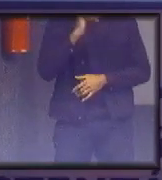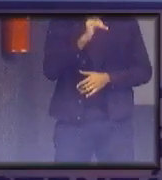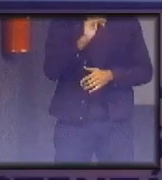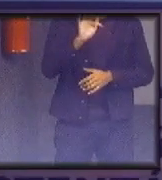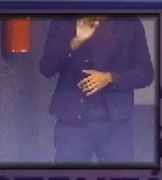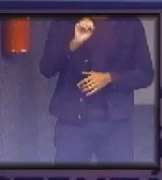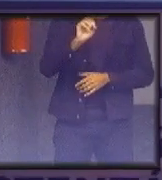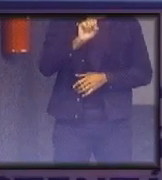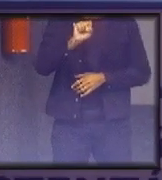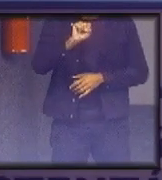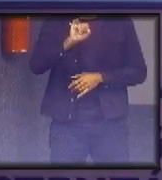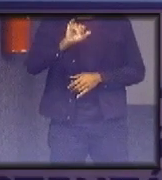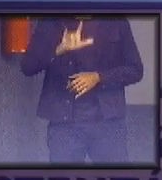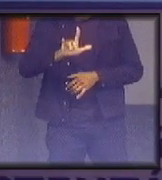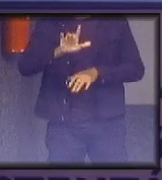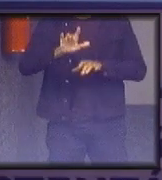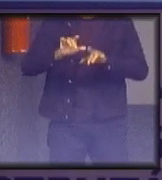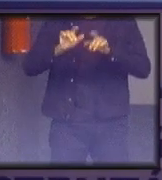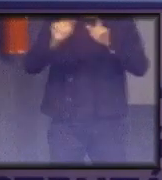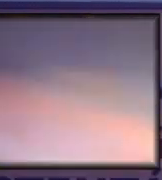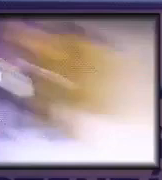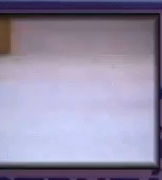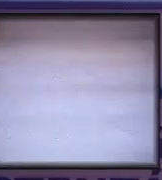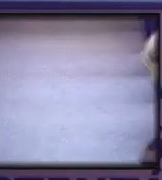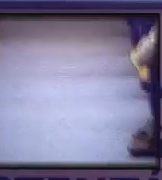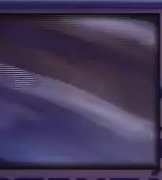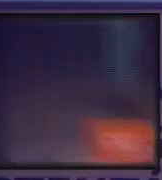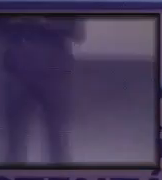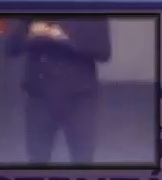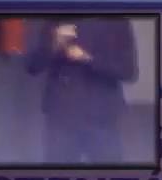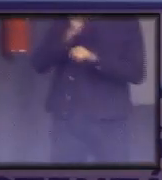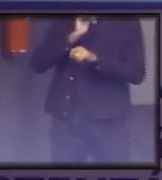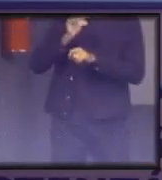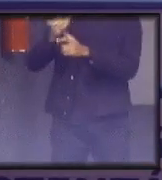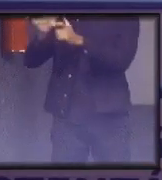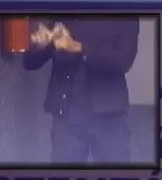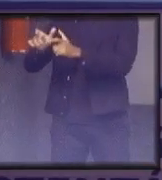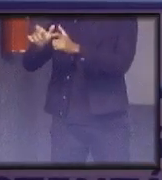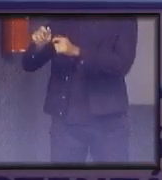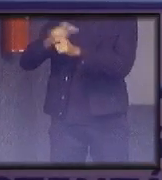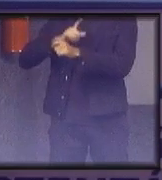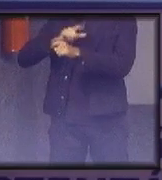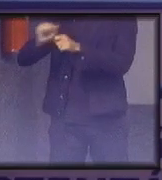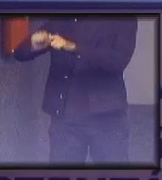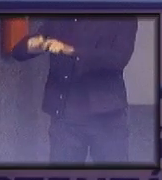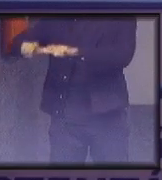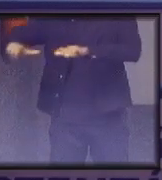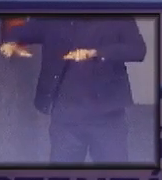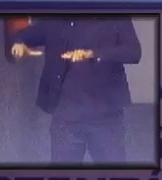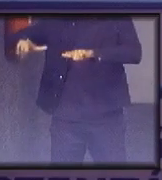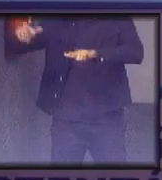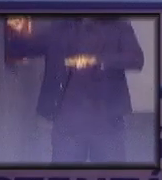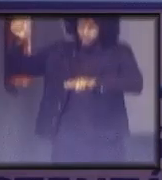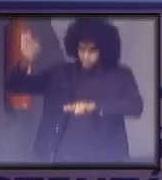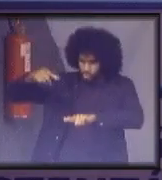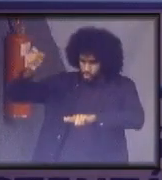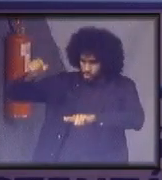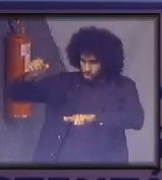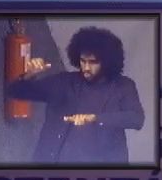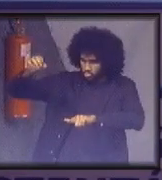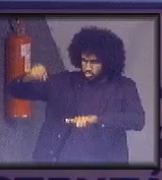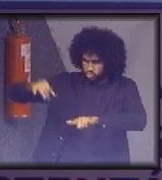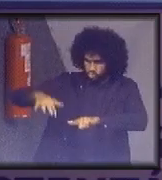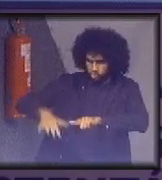ação importante, que pode ser feita em casa, instalando placas de energia solar, e pode ser feita também em